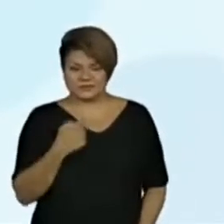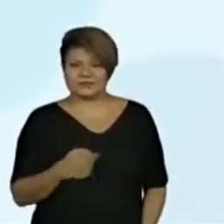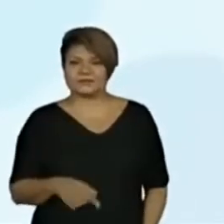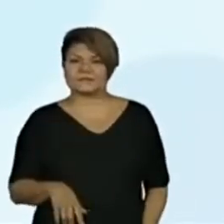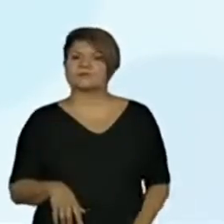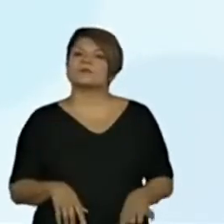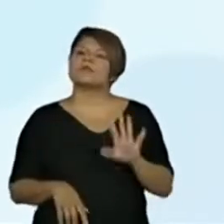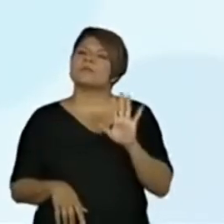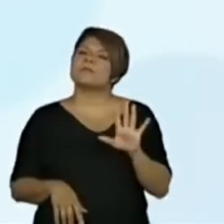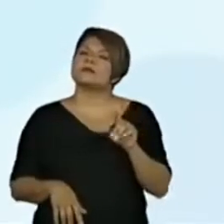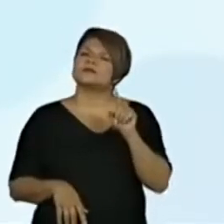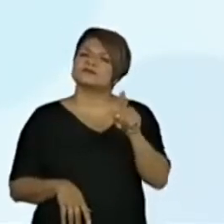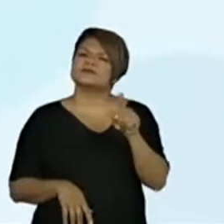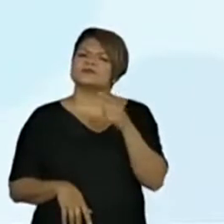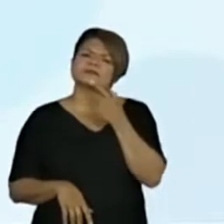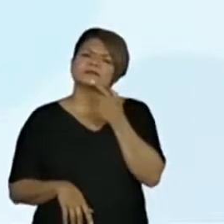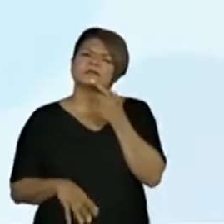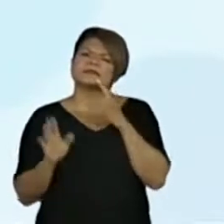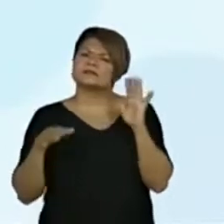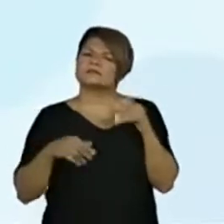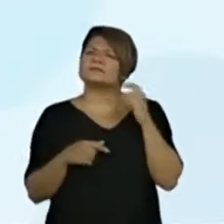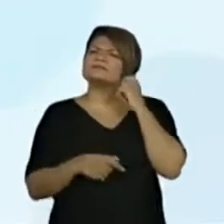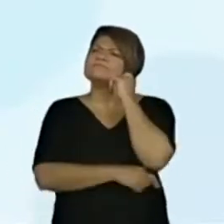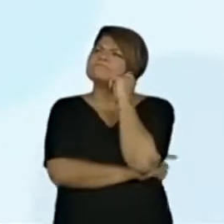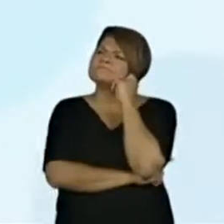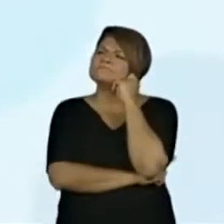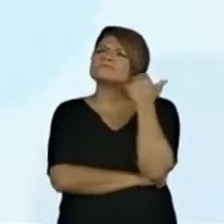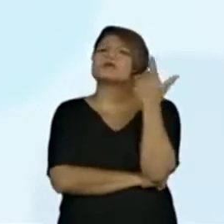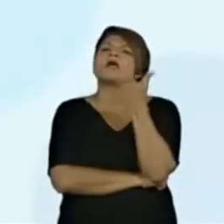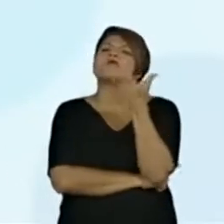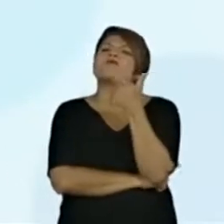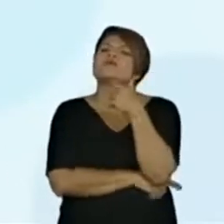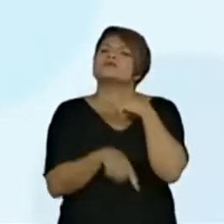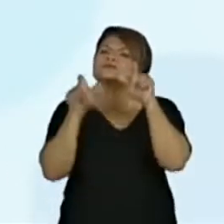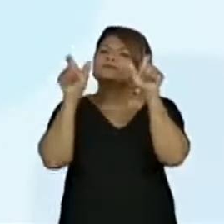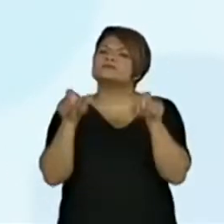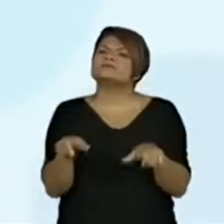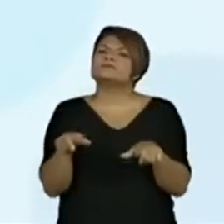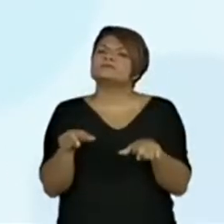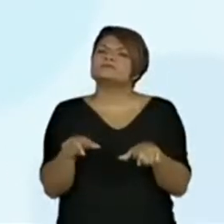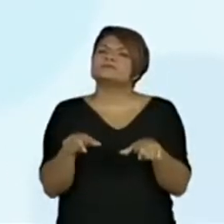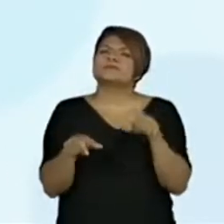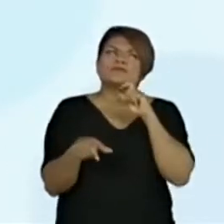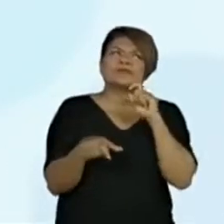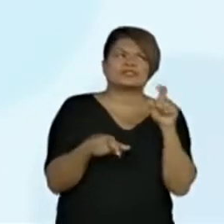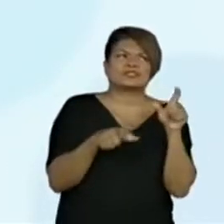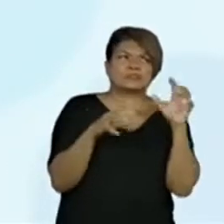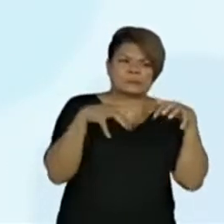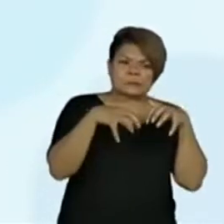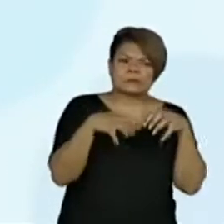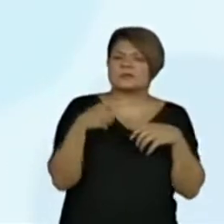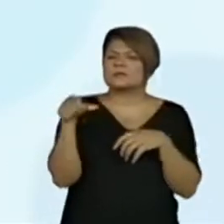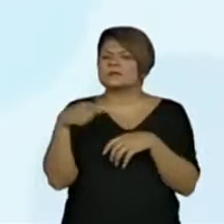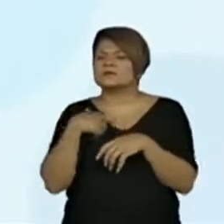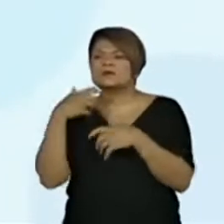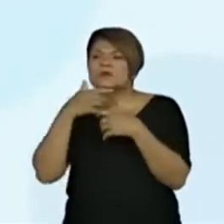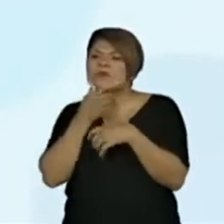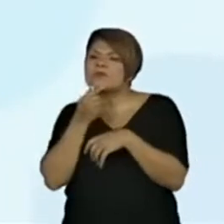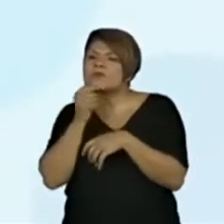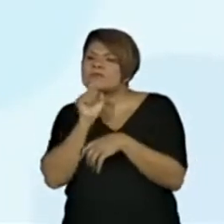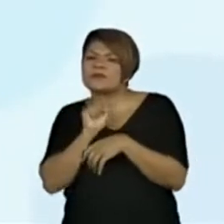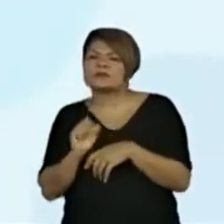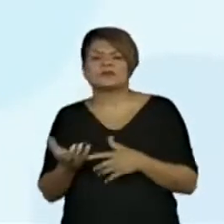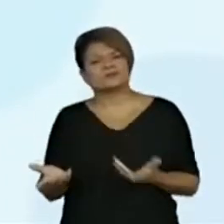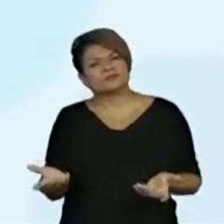Mas vocês devem estar se perguntando, aonde estão aqueles dois personagens? Será que a gente vai descobrir? chegaram nessa história,